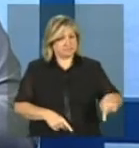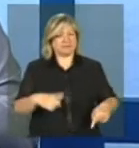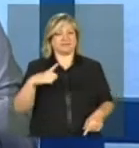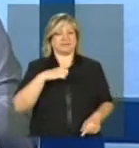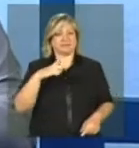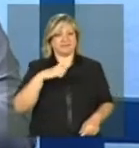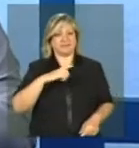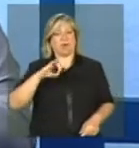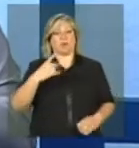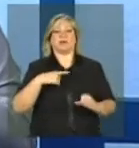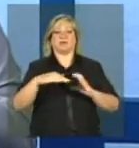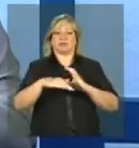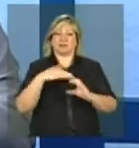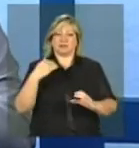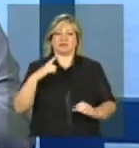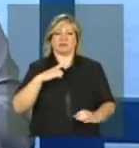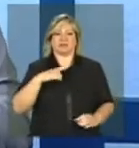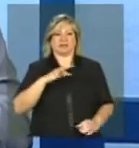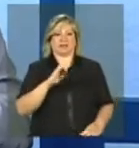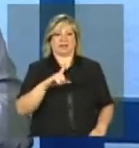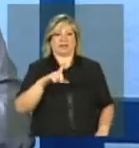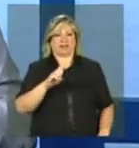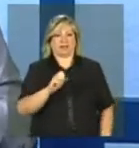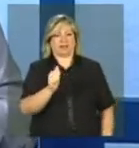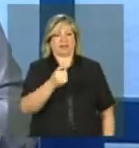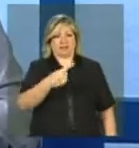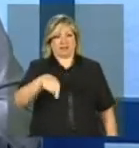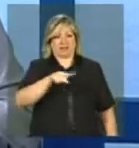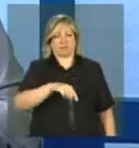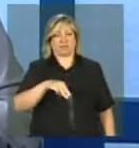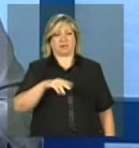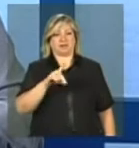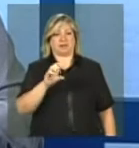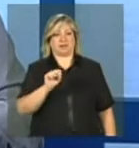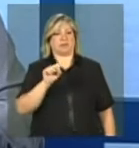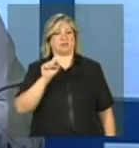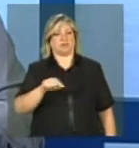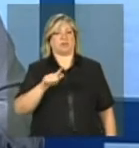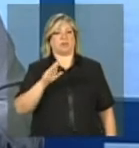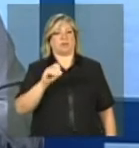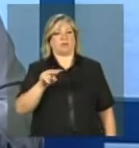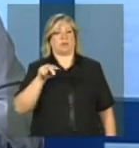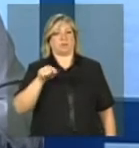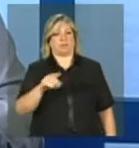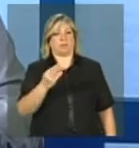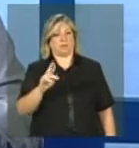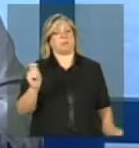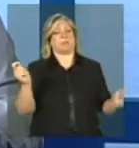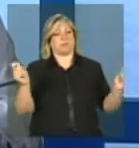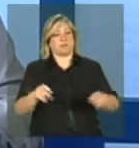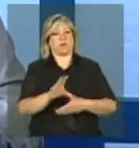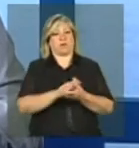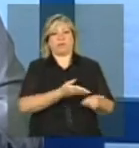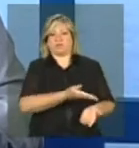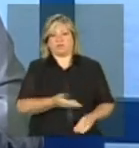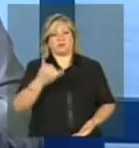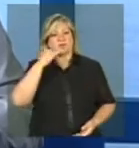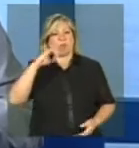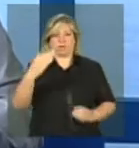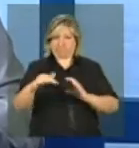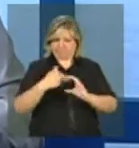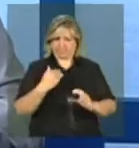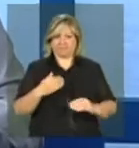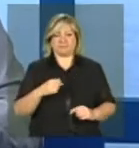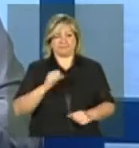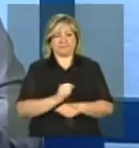-5863, 5864-5867-5868, ou pelo e-mail tele-arroba-mds.gov